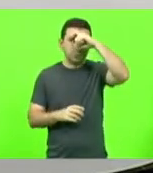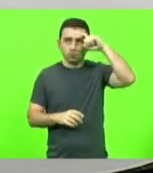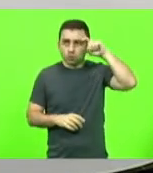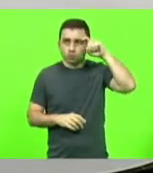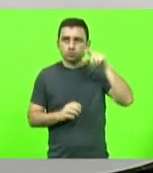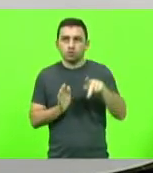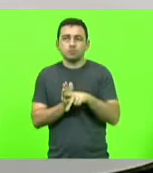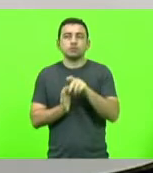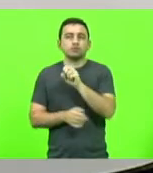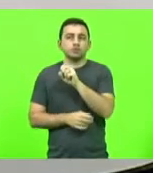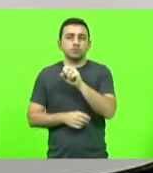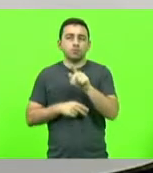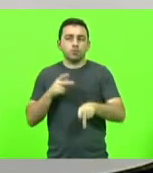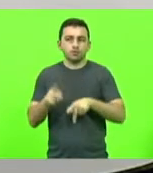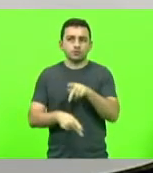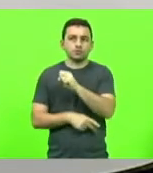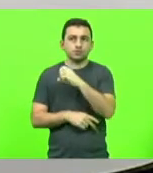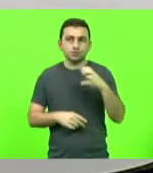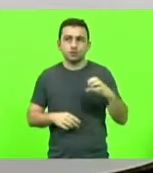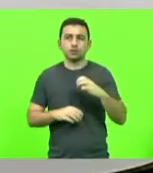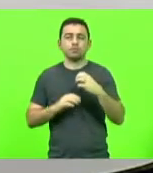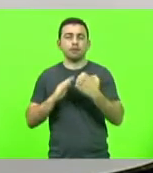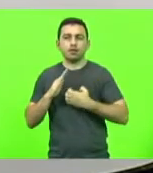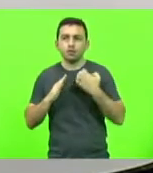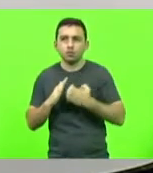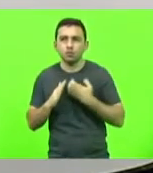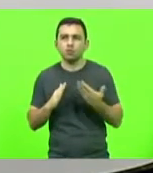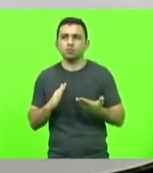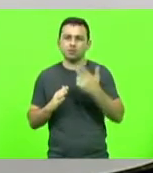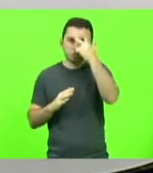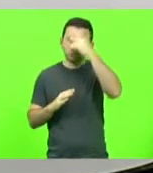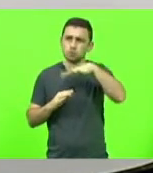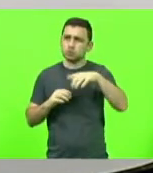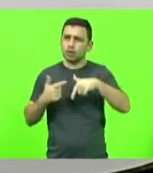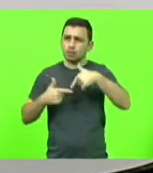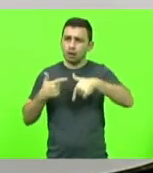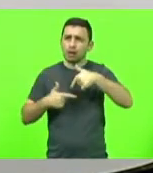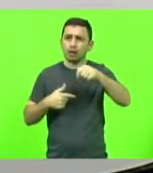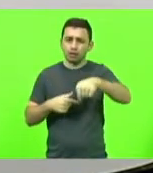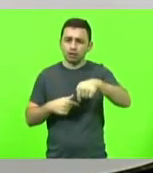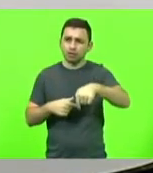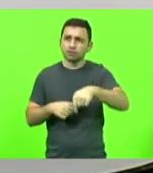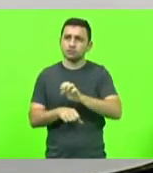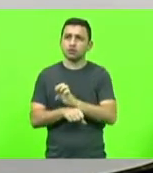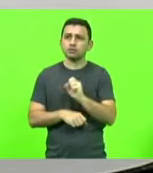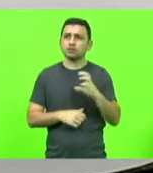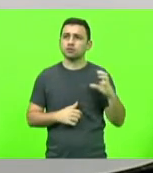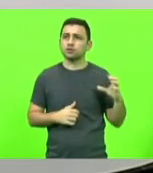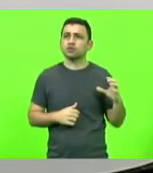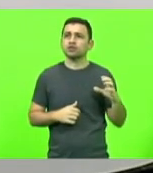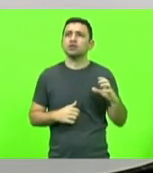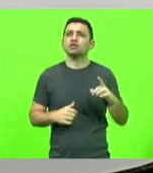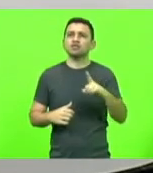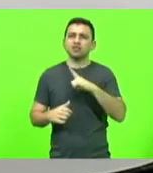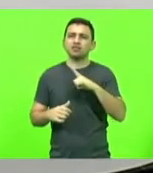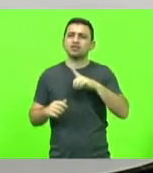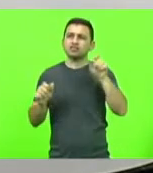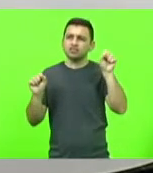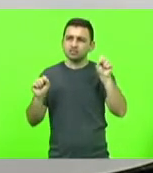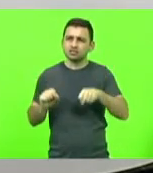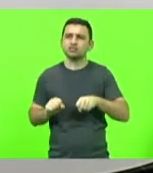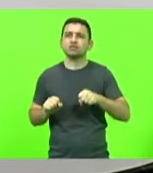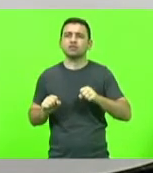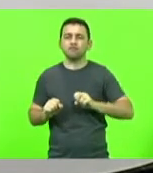catarinense, do empreendedor, das pessoas que vivem nesse Estado e que têm hoje valorados os seus